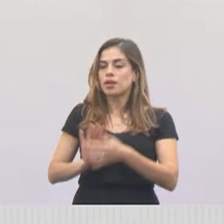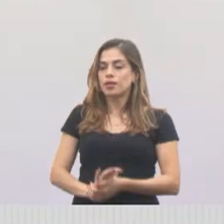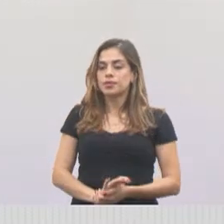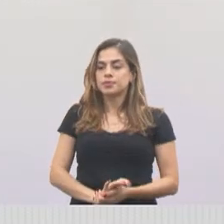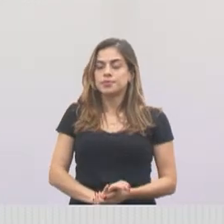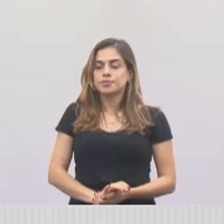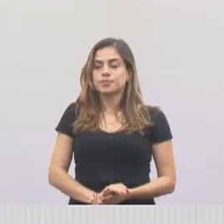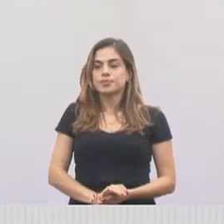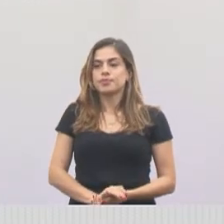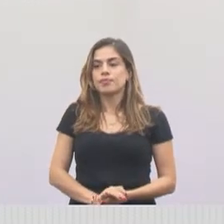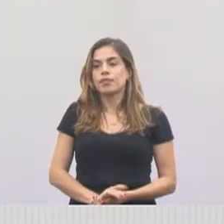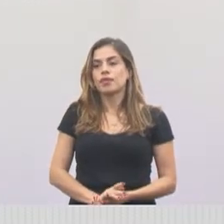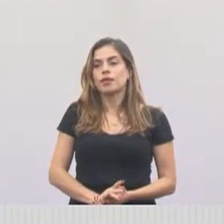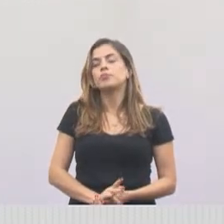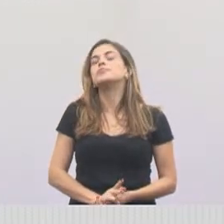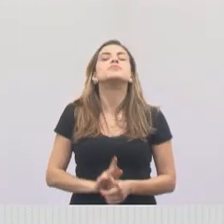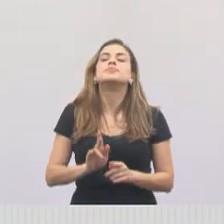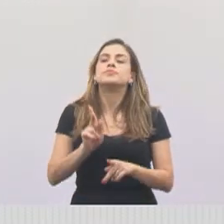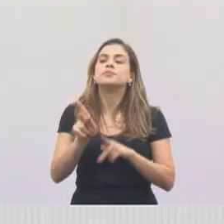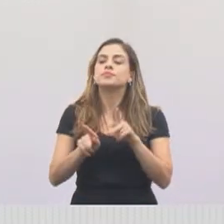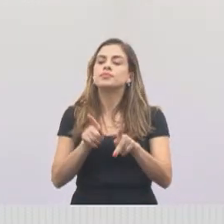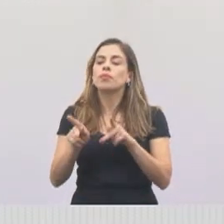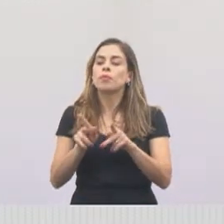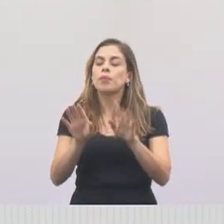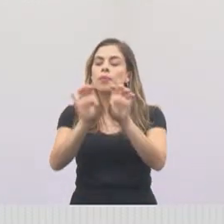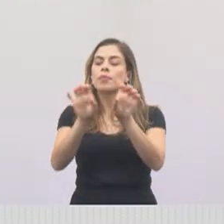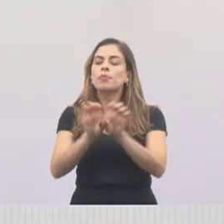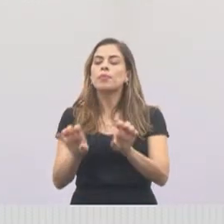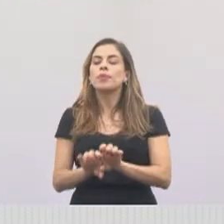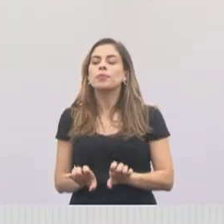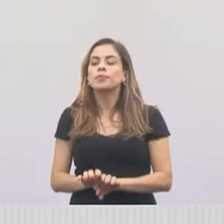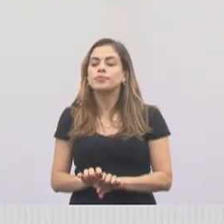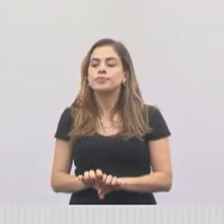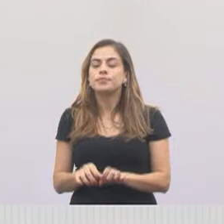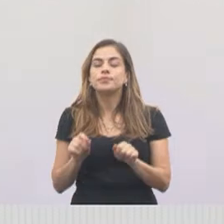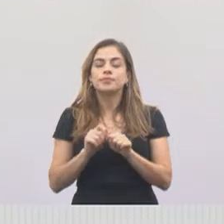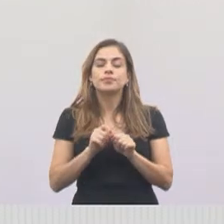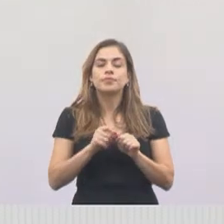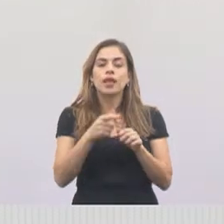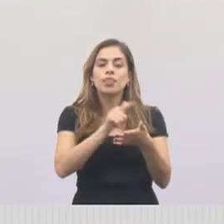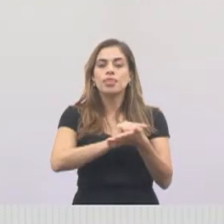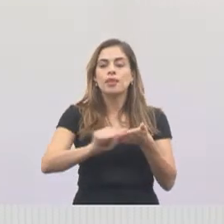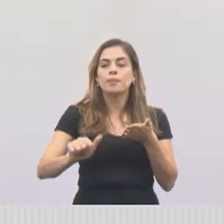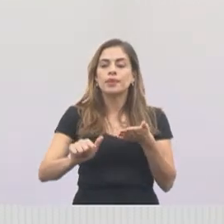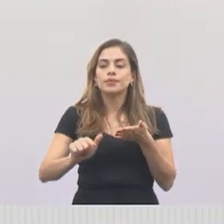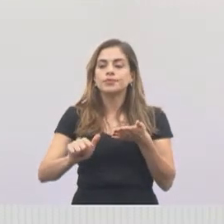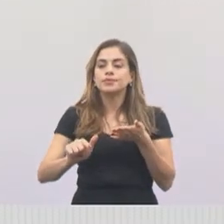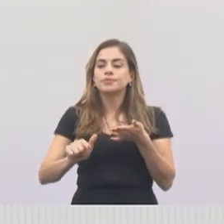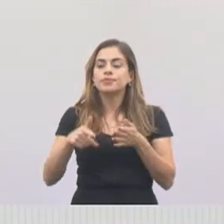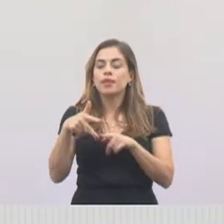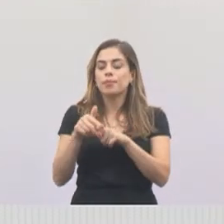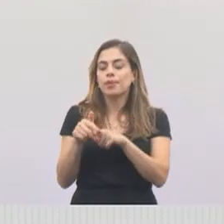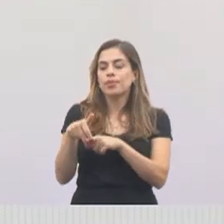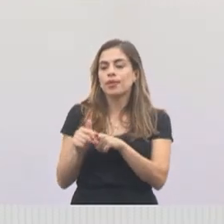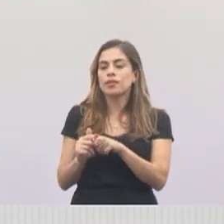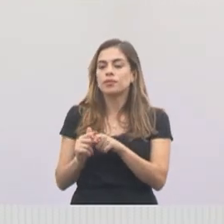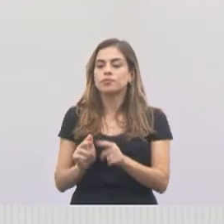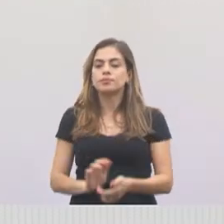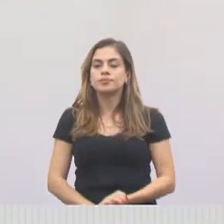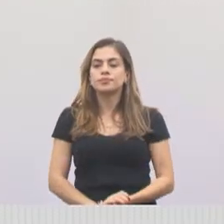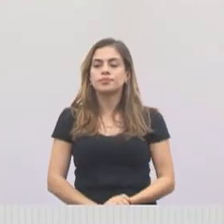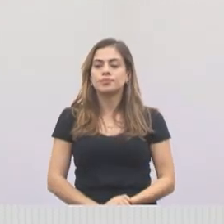ao pessoal da infraestrutura que possa fazer a limpeza e manutenção.